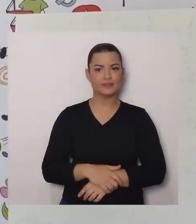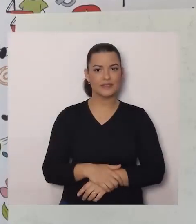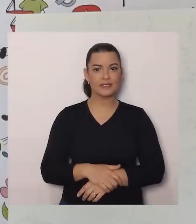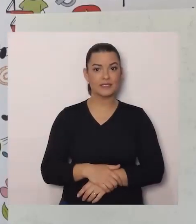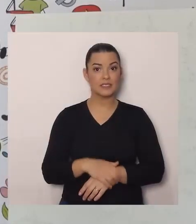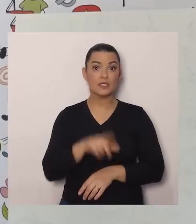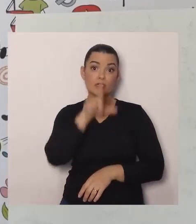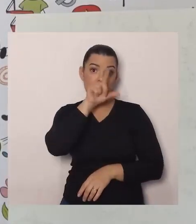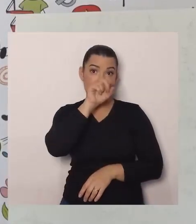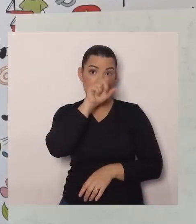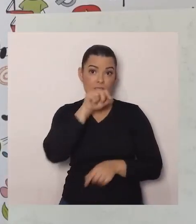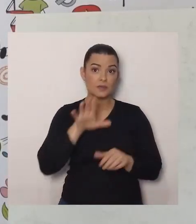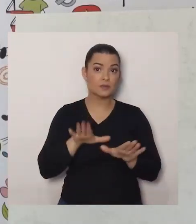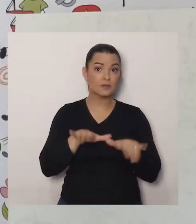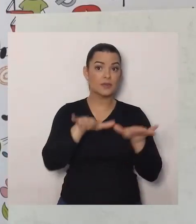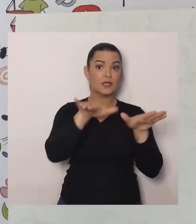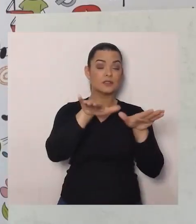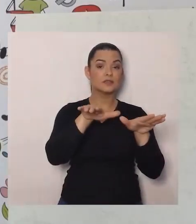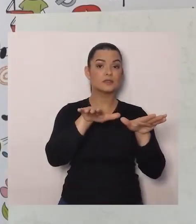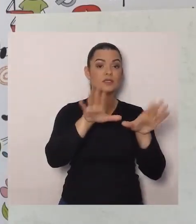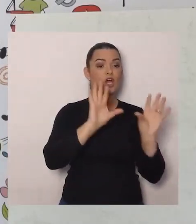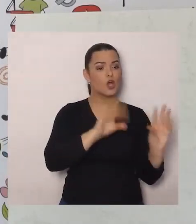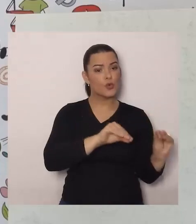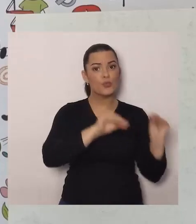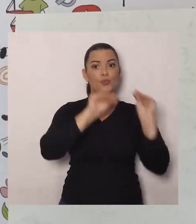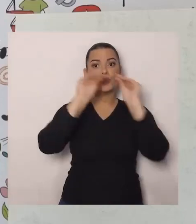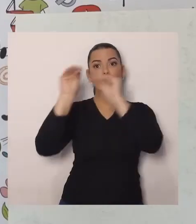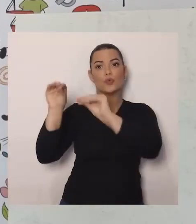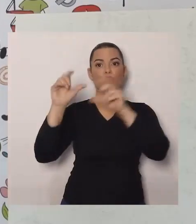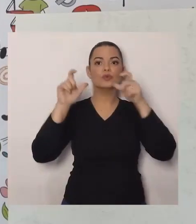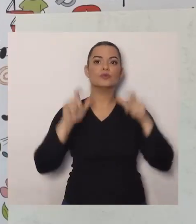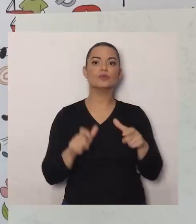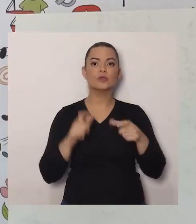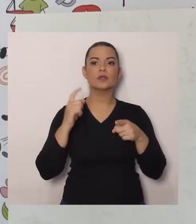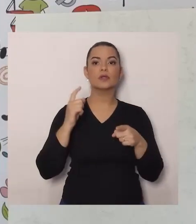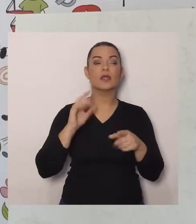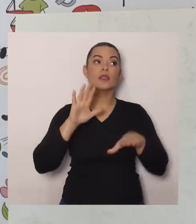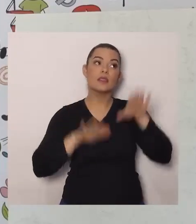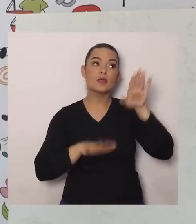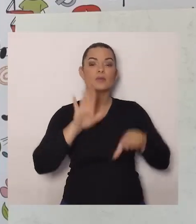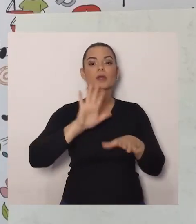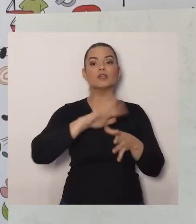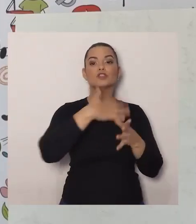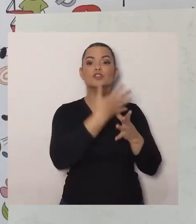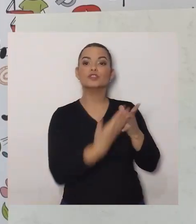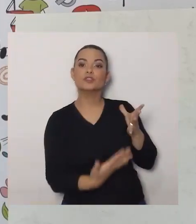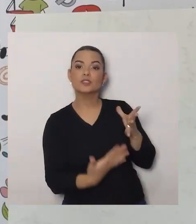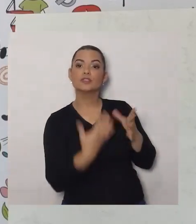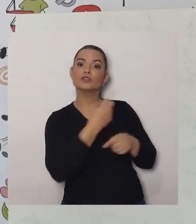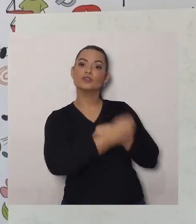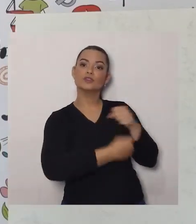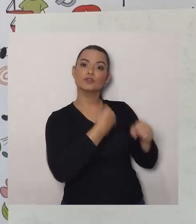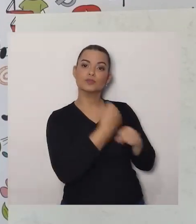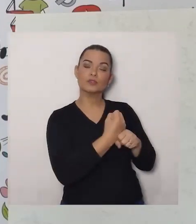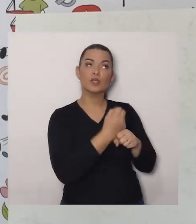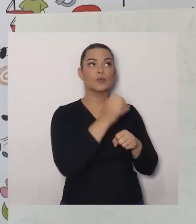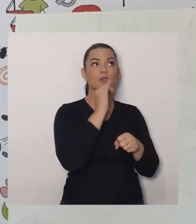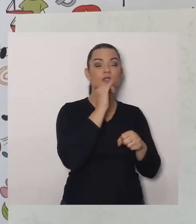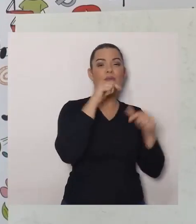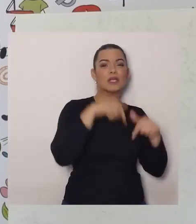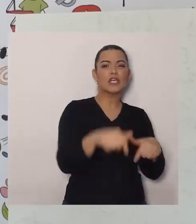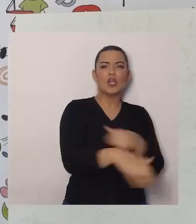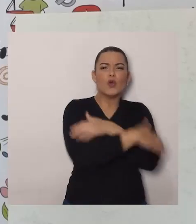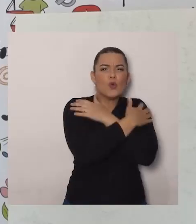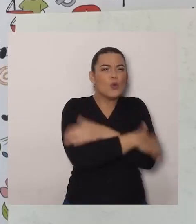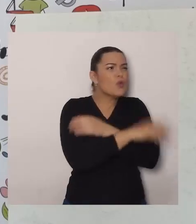Os pássaros, Eles migram, De acordo, Com as estações, Do ano, Então eles, Saem, Quando aqui, Por exemplo,